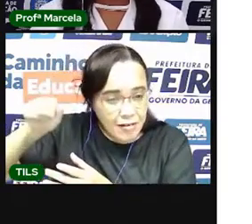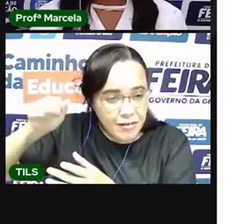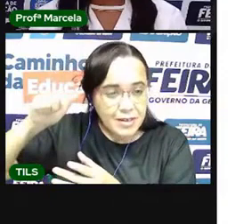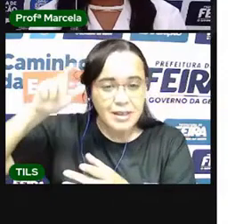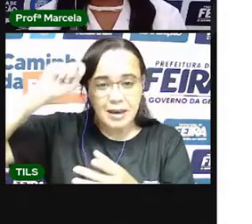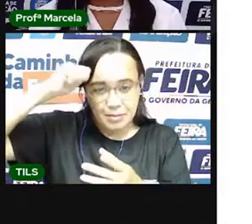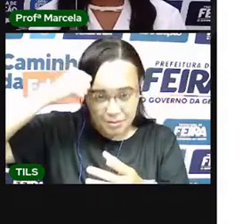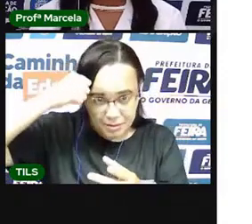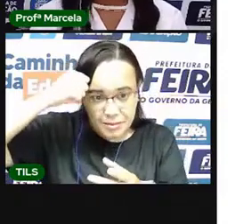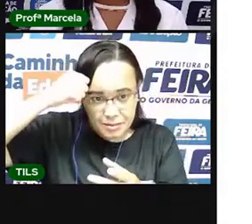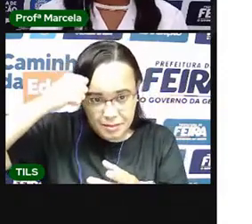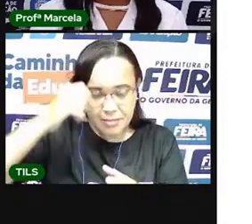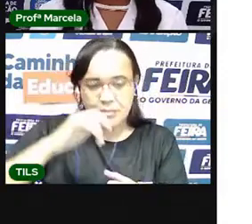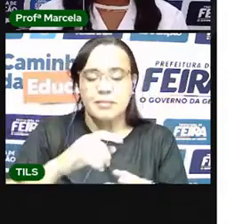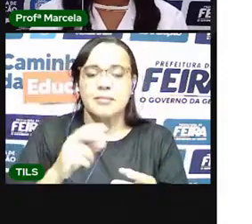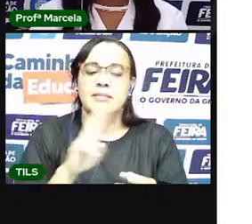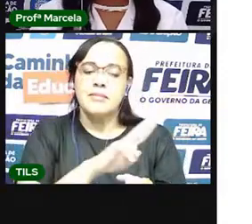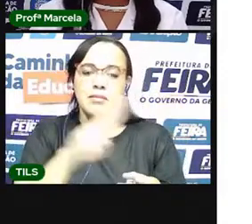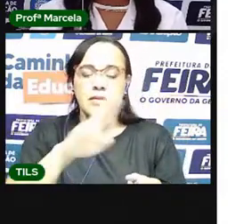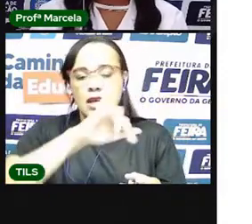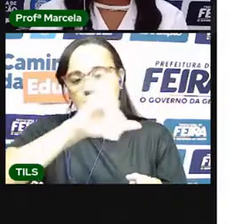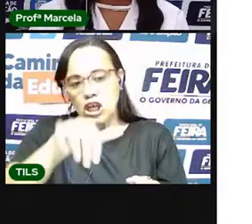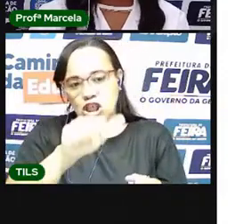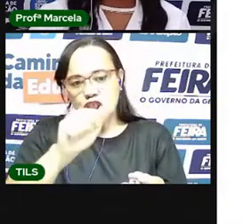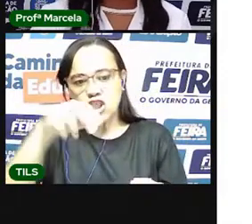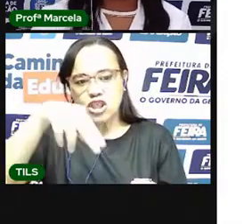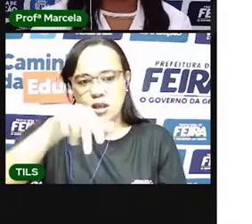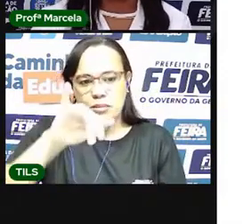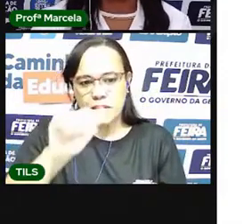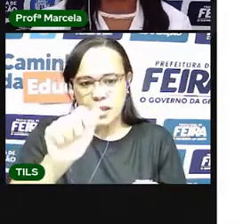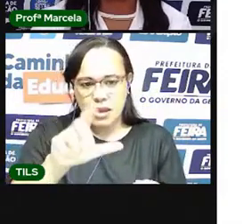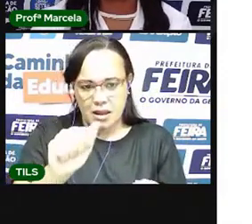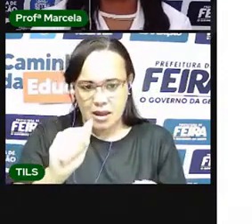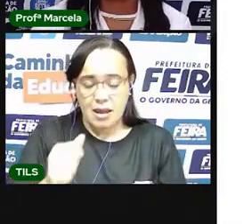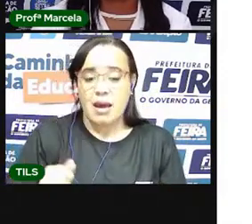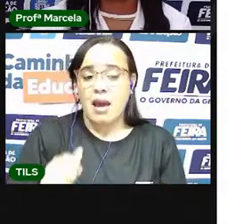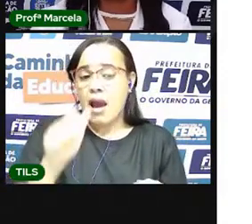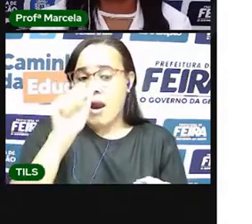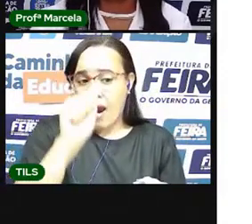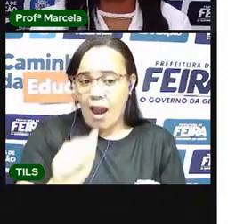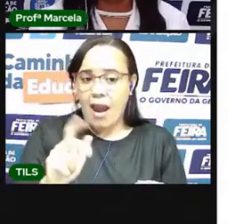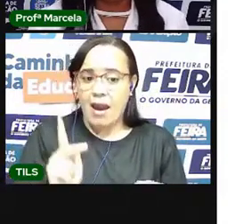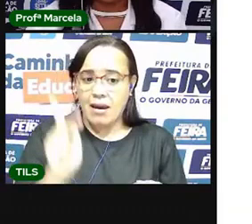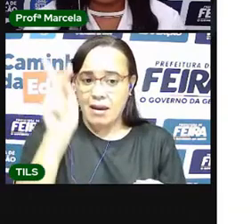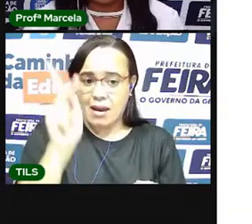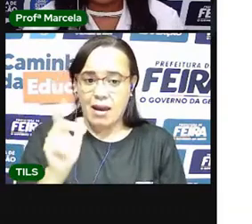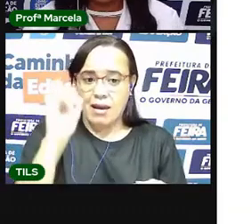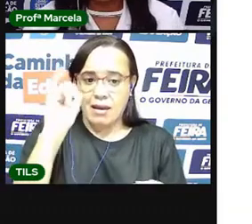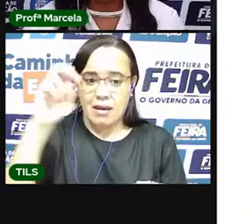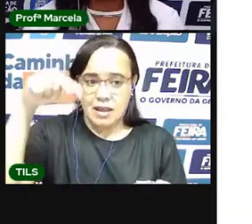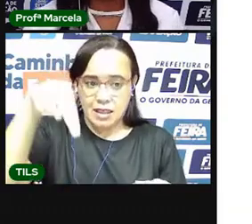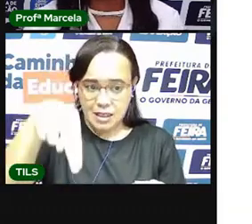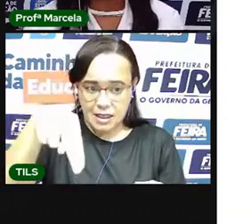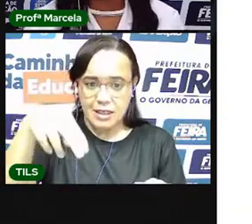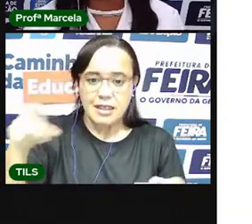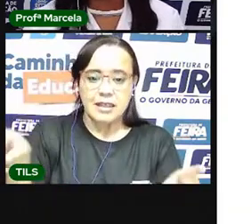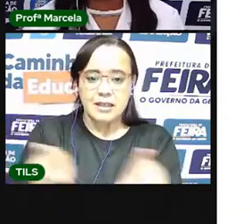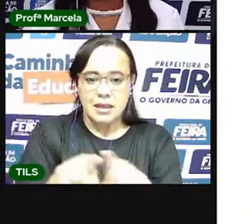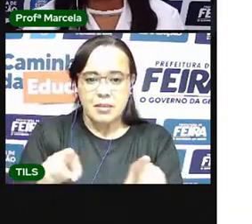Jamila. Akin. E Jana. Vamos ver a escrita?